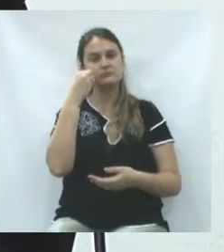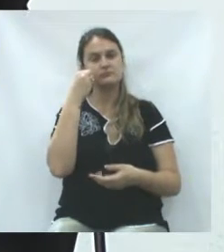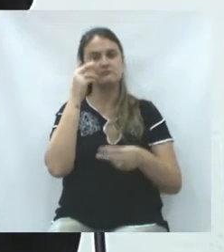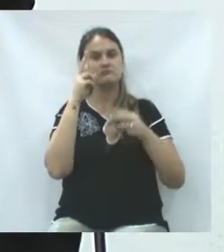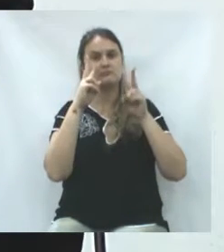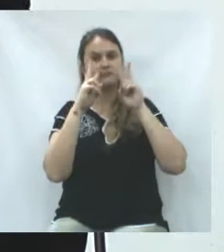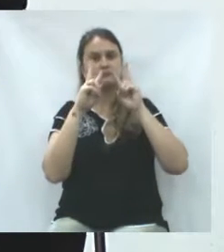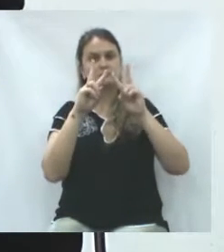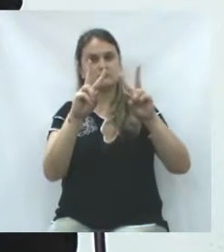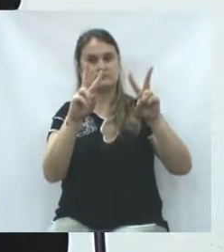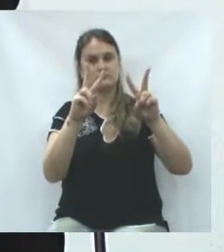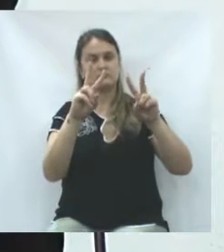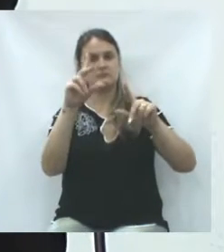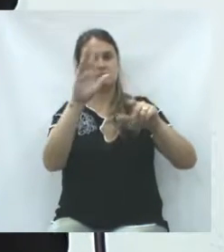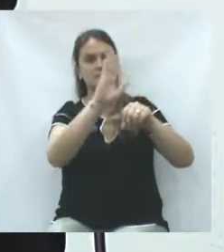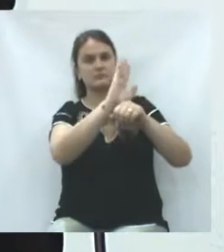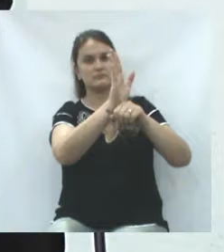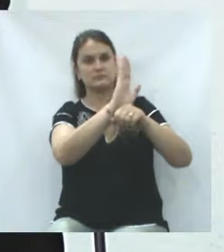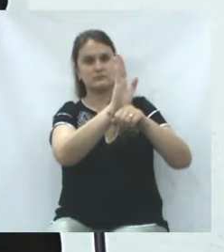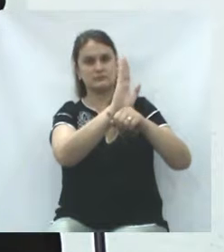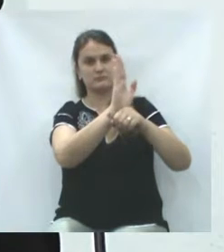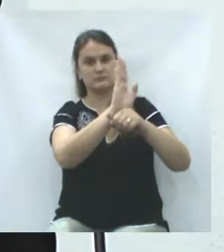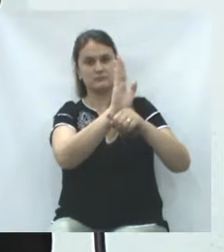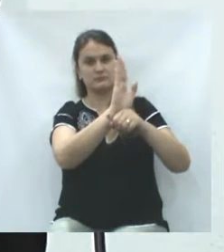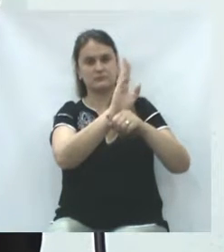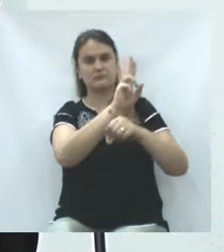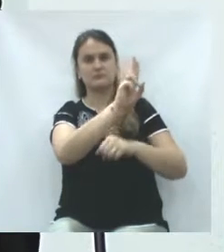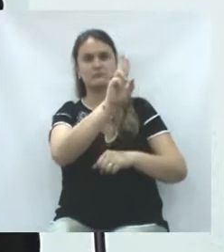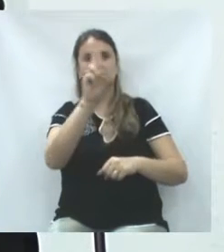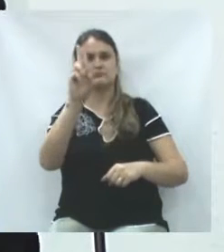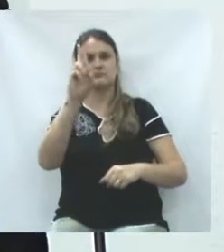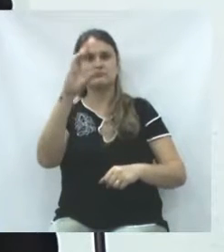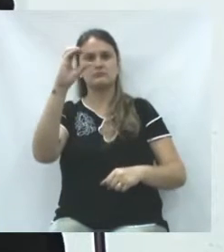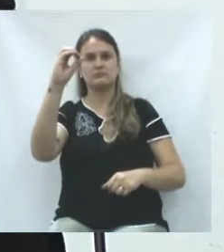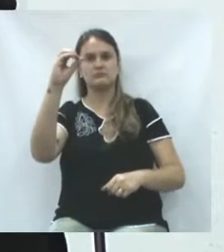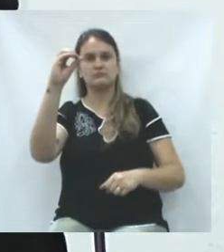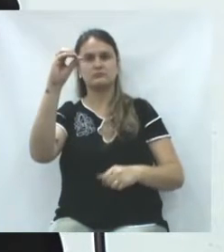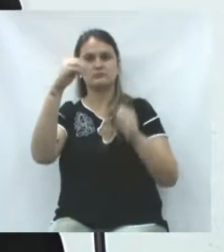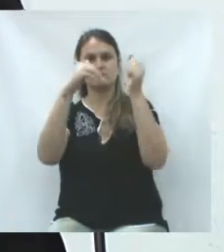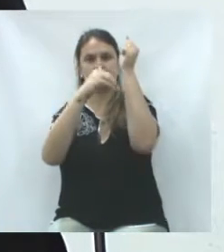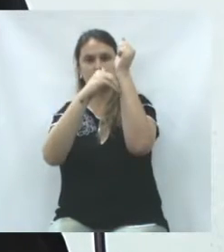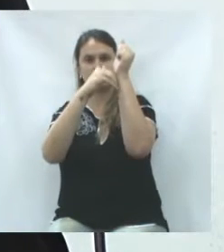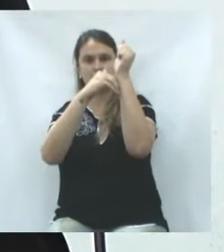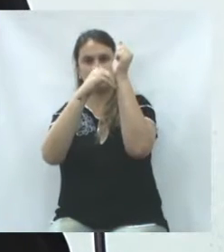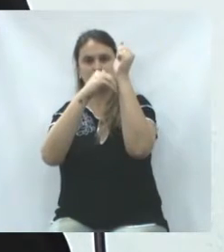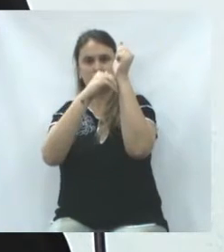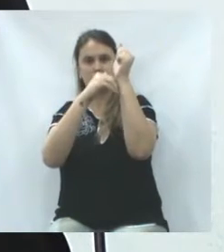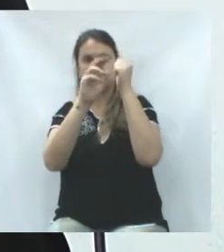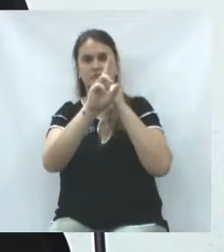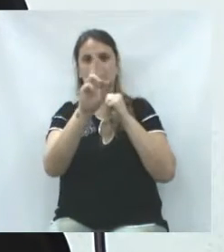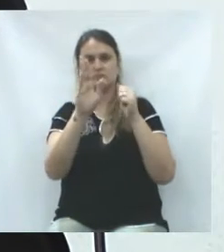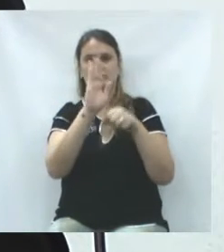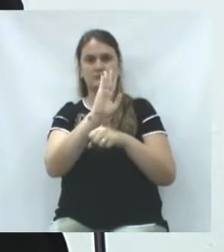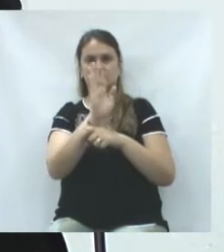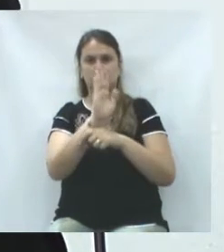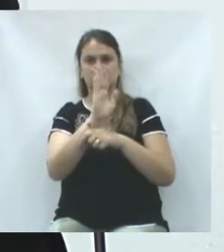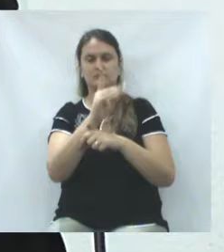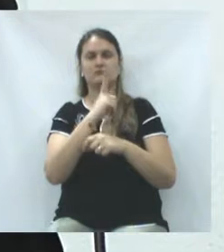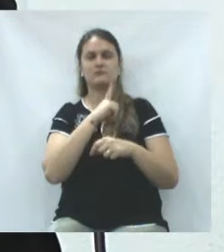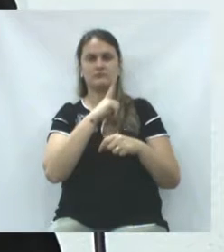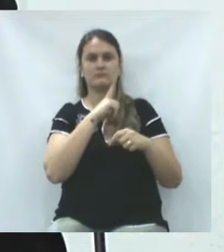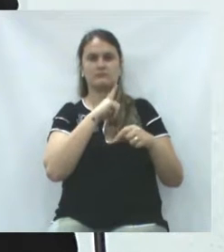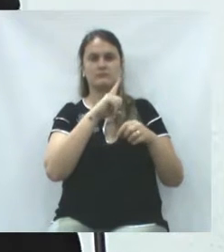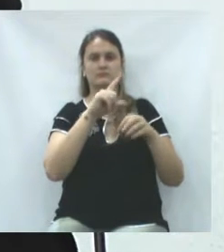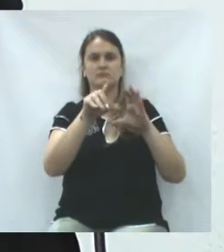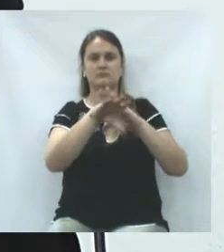de assistir um filme chamado O Segredo, que está